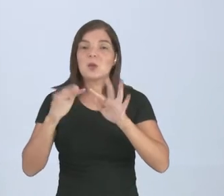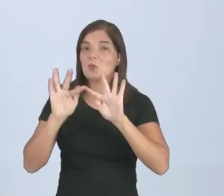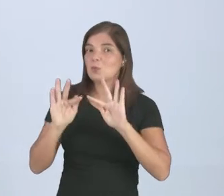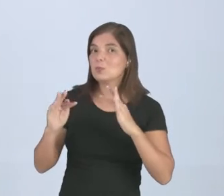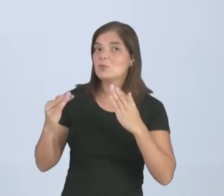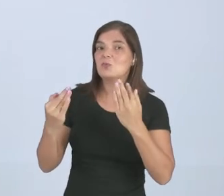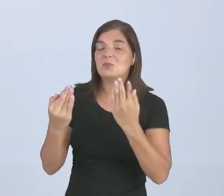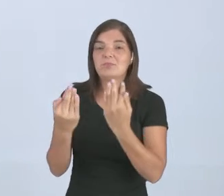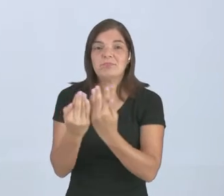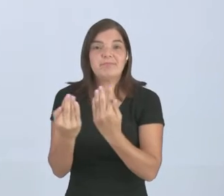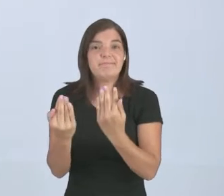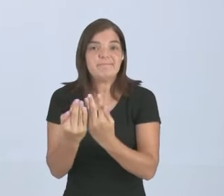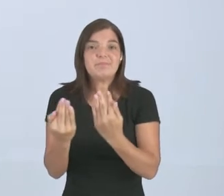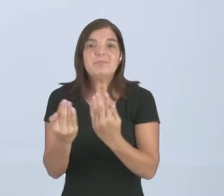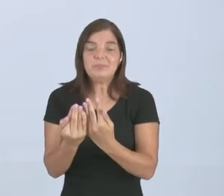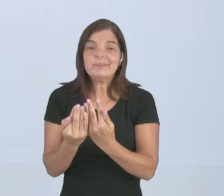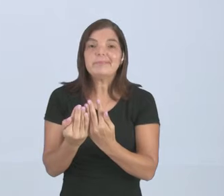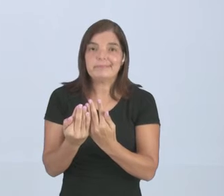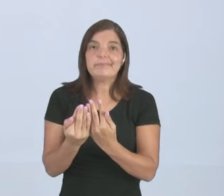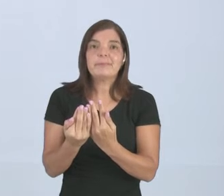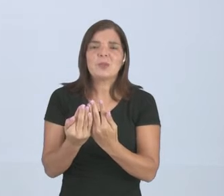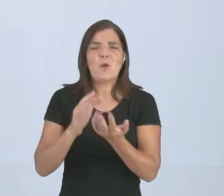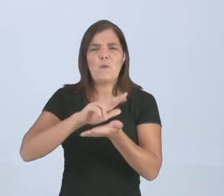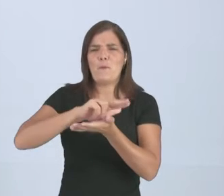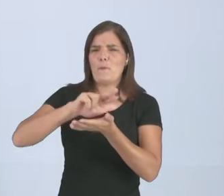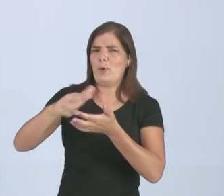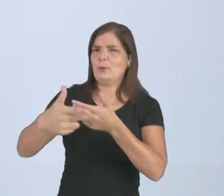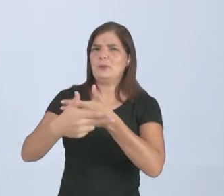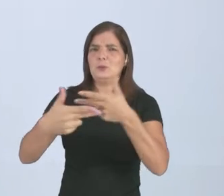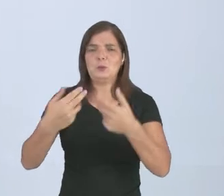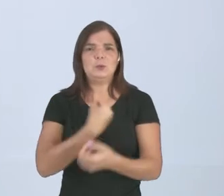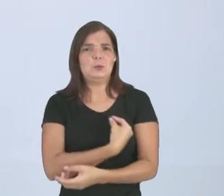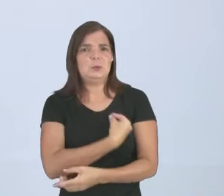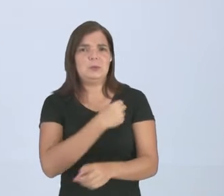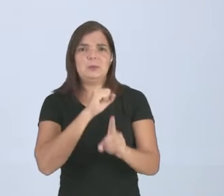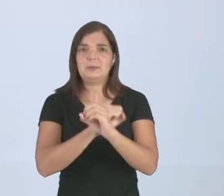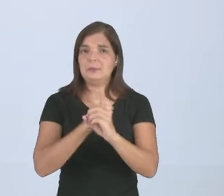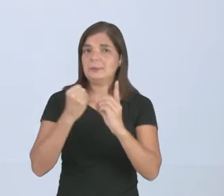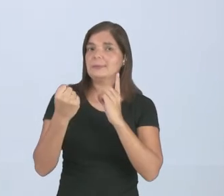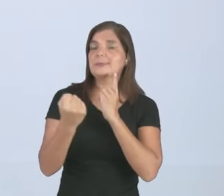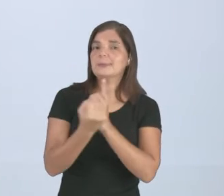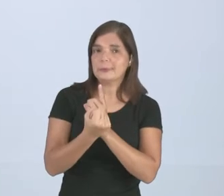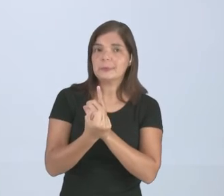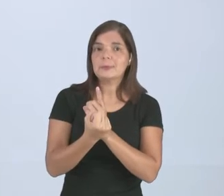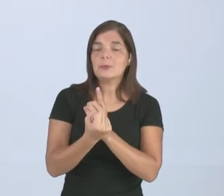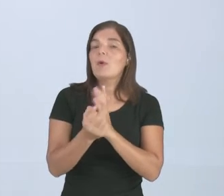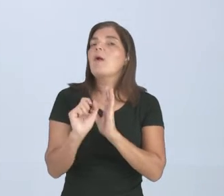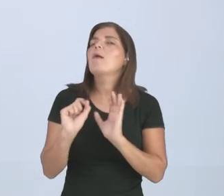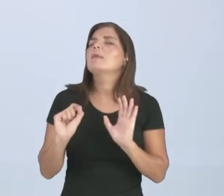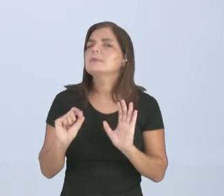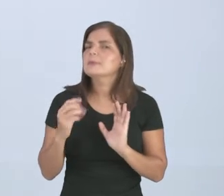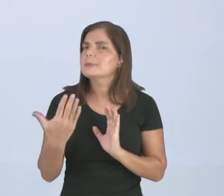familiares vão ter acúmulo de funções e atribuições da vida social e profissional, e aí acabam que